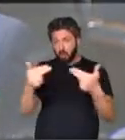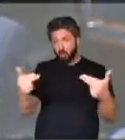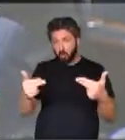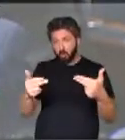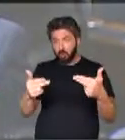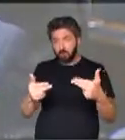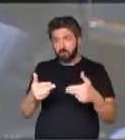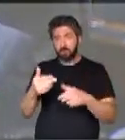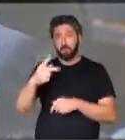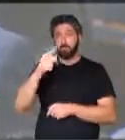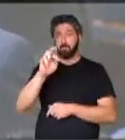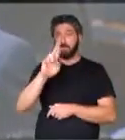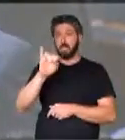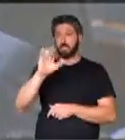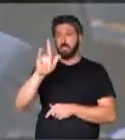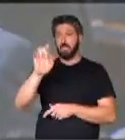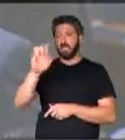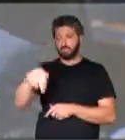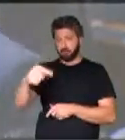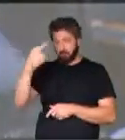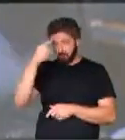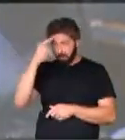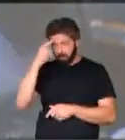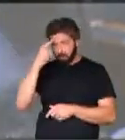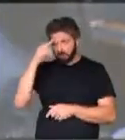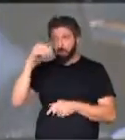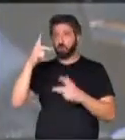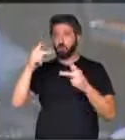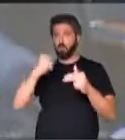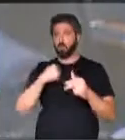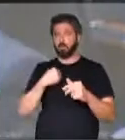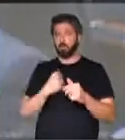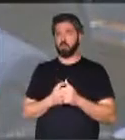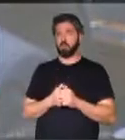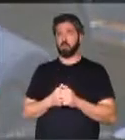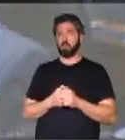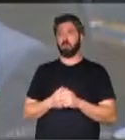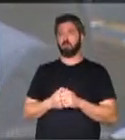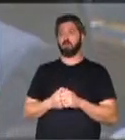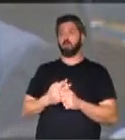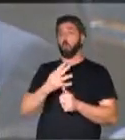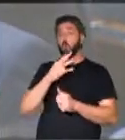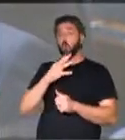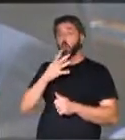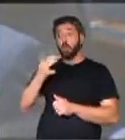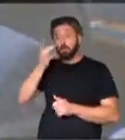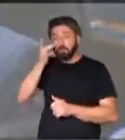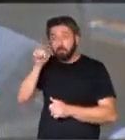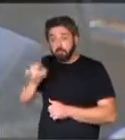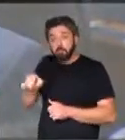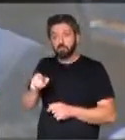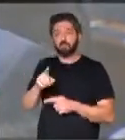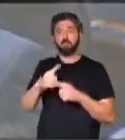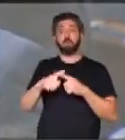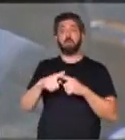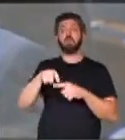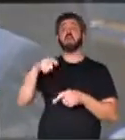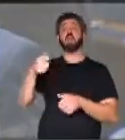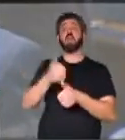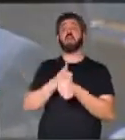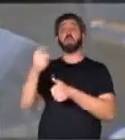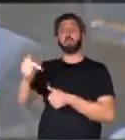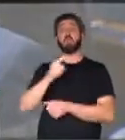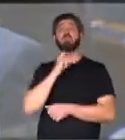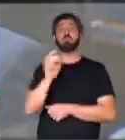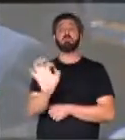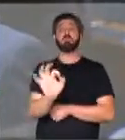que envolva a praticagem, faça como eu. Antes de votarem, conheçam essa realidade, porque são profissionais que não têm quem lute pelas